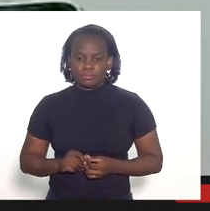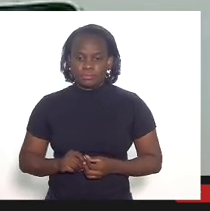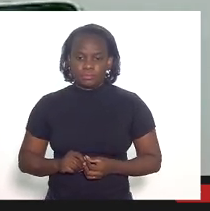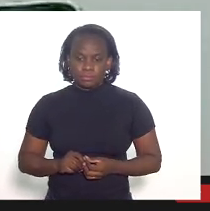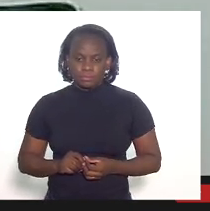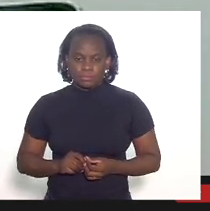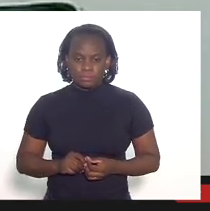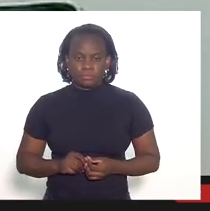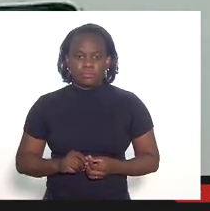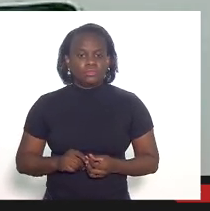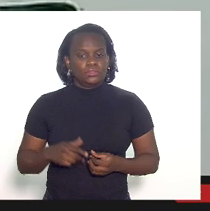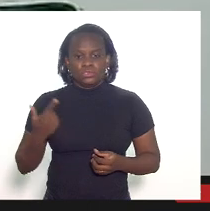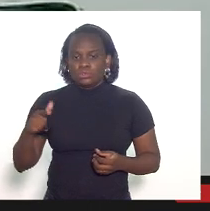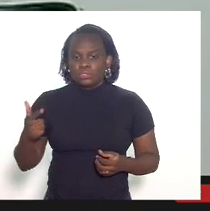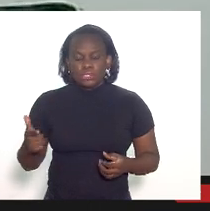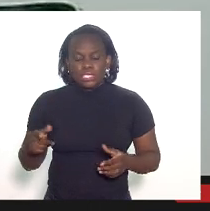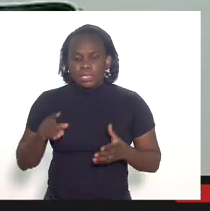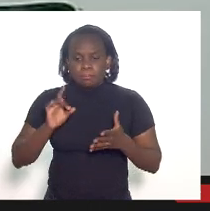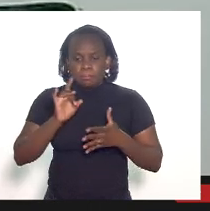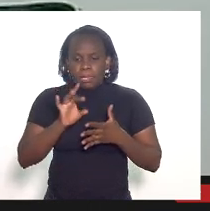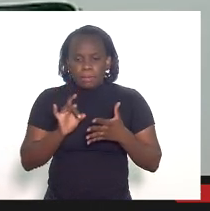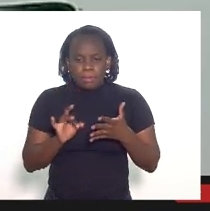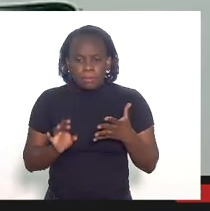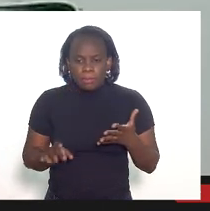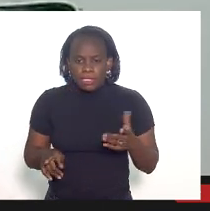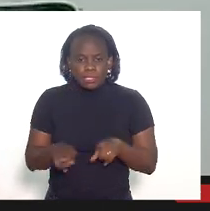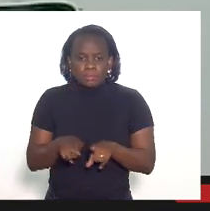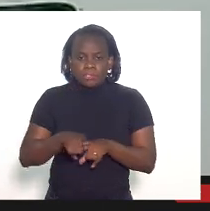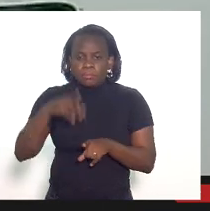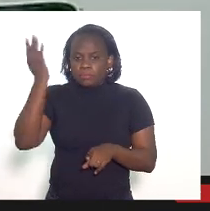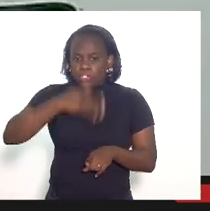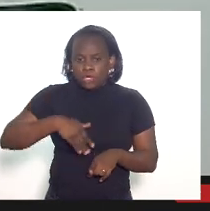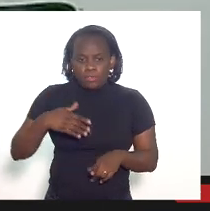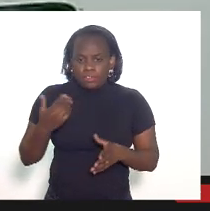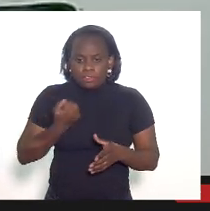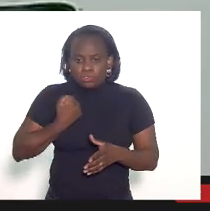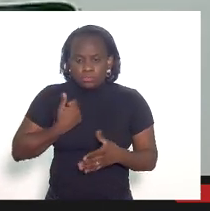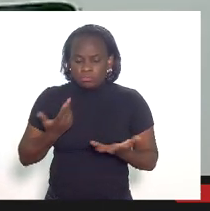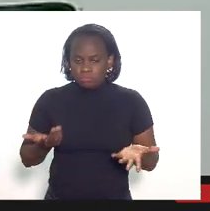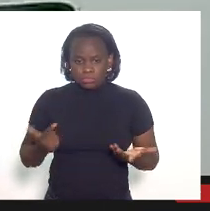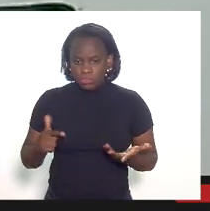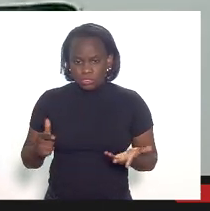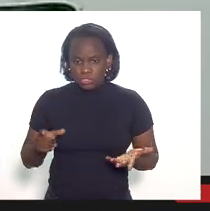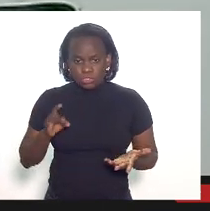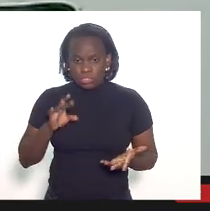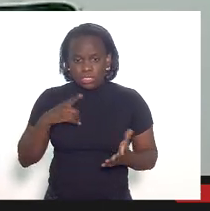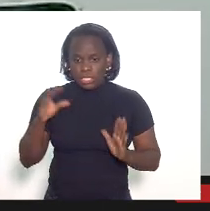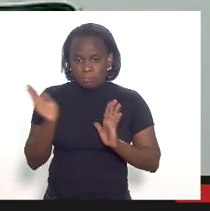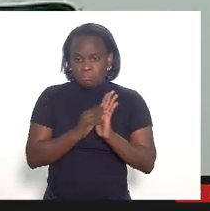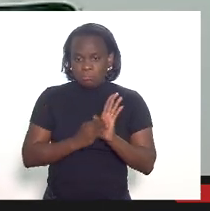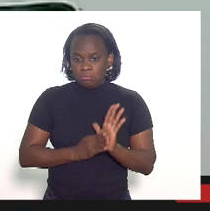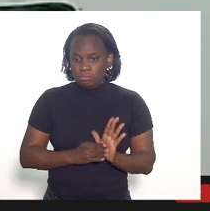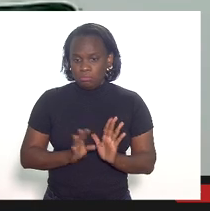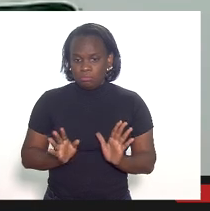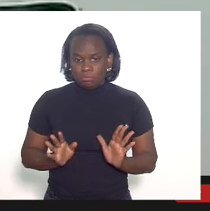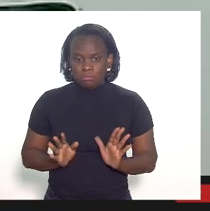nós não temos um detalhamento e uma comprovação desses números nós temos apenas um lançamento